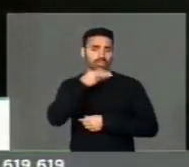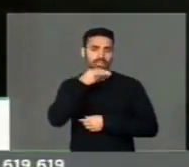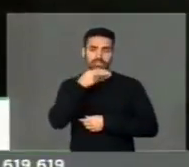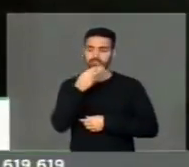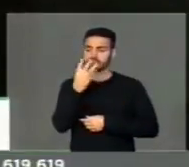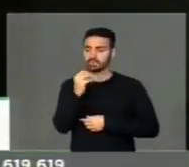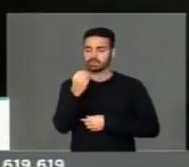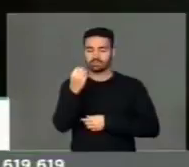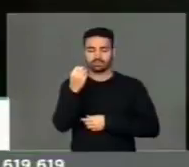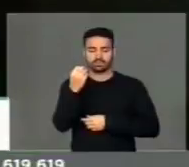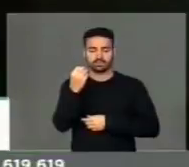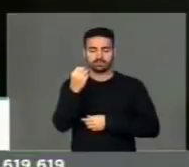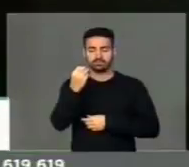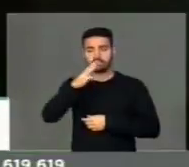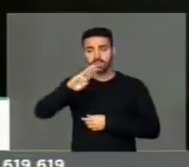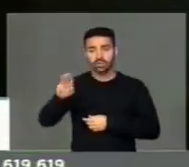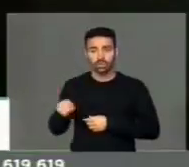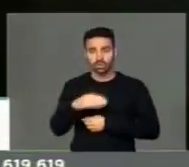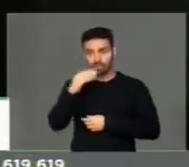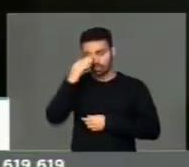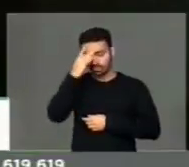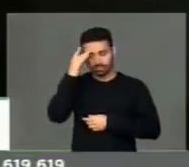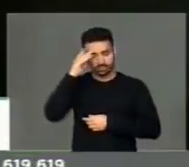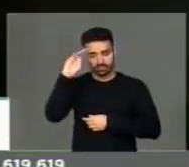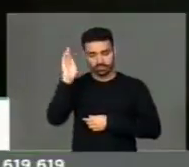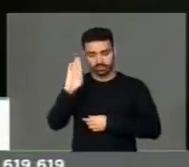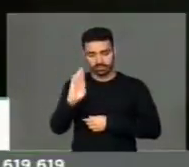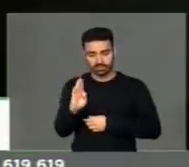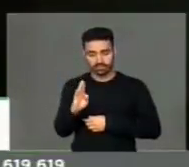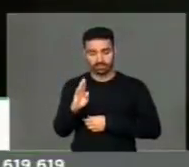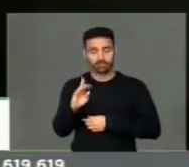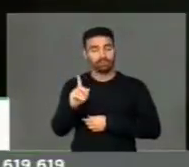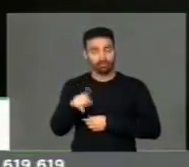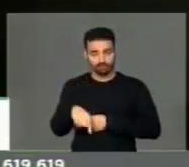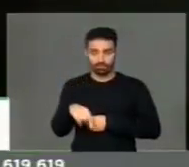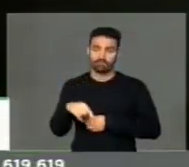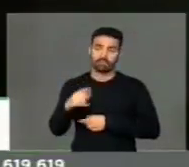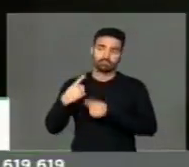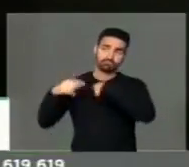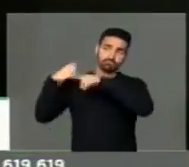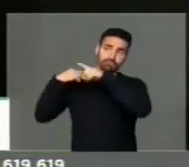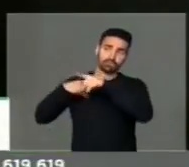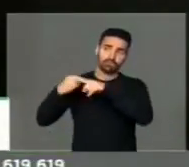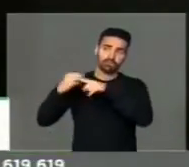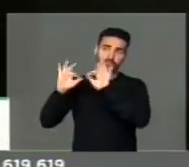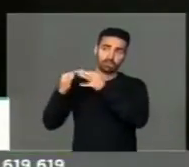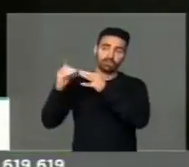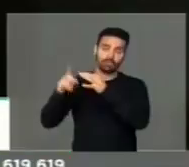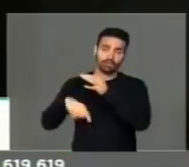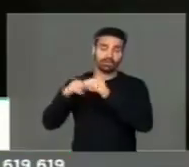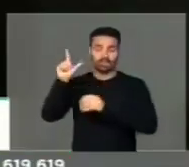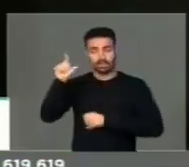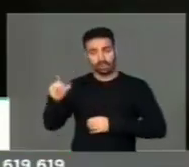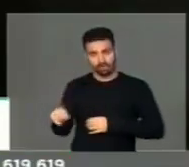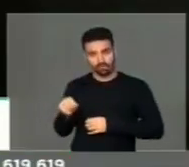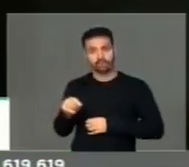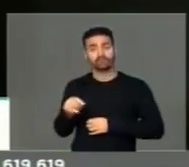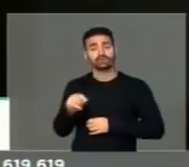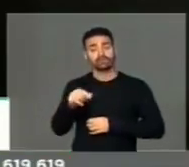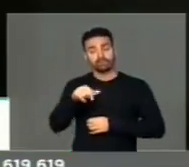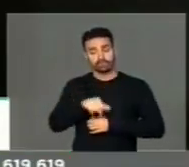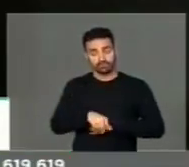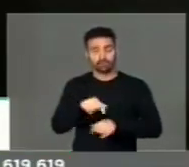mais de 30 milhões dos nossos brasileiros são descendentes de italianos, e não só isso, nós temos aqui